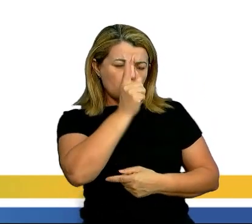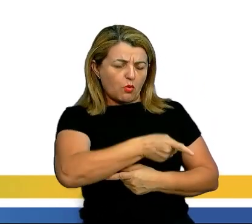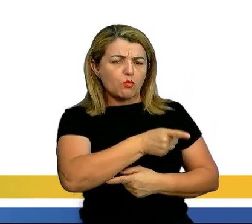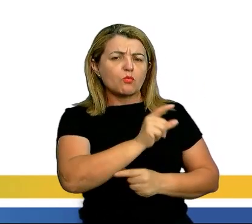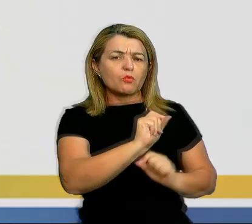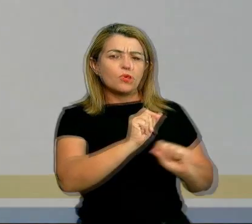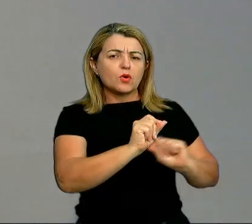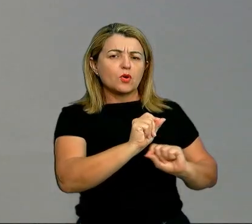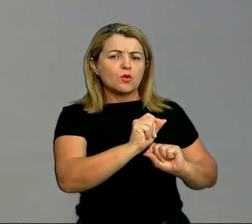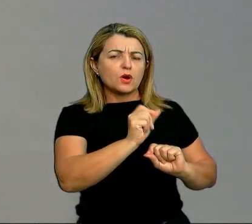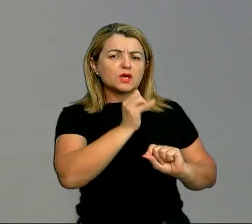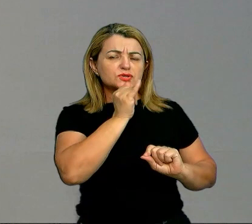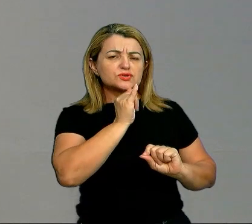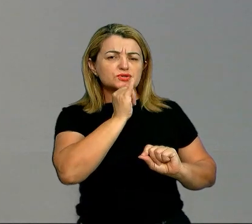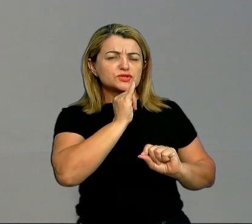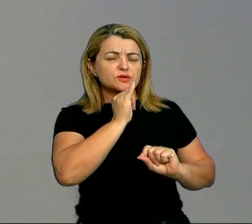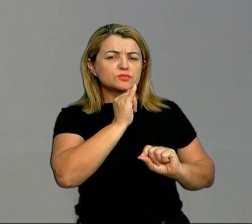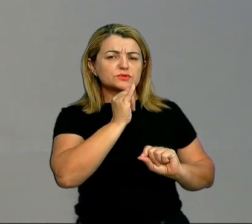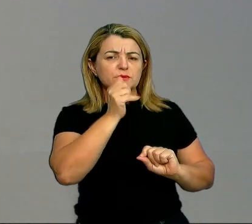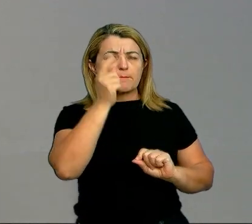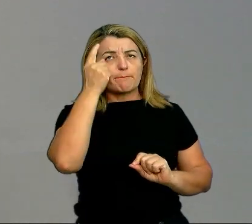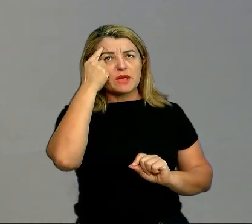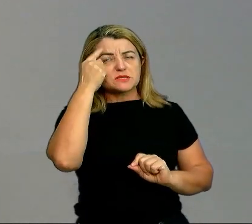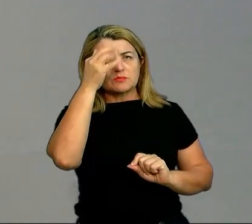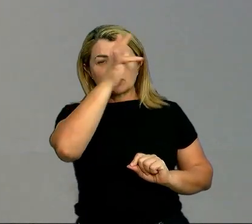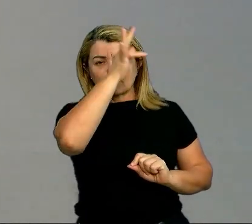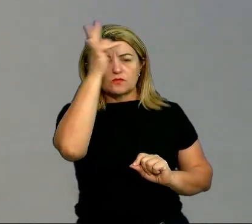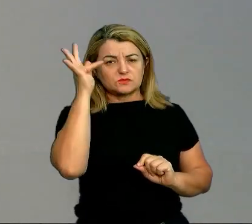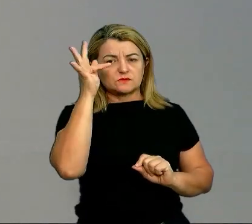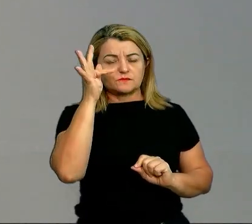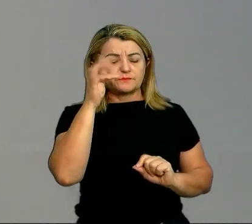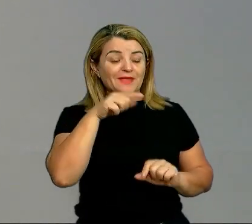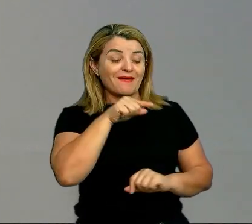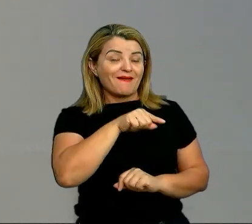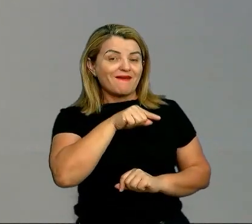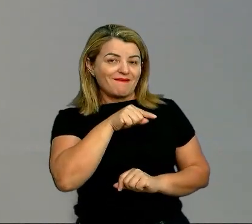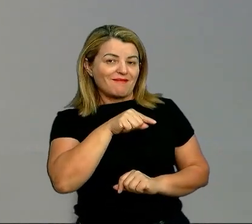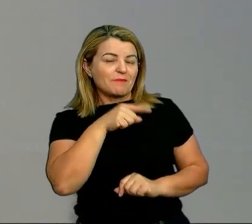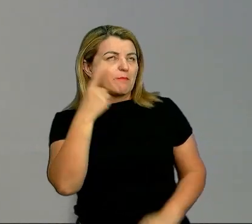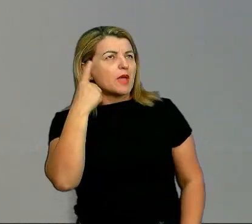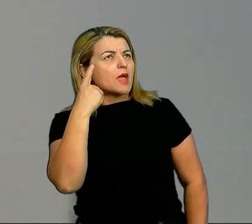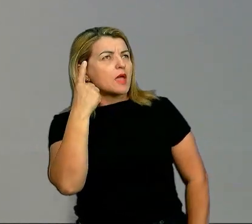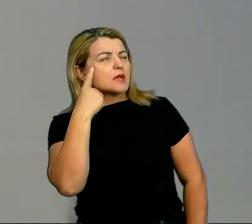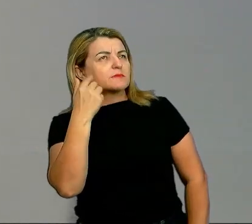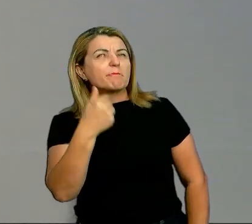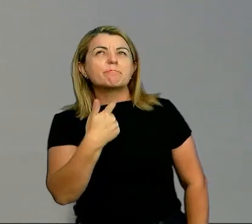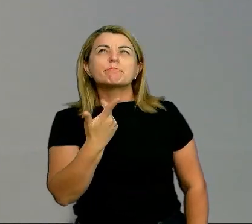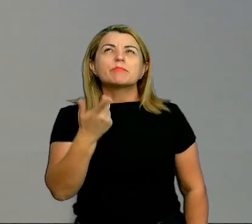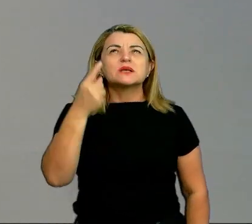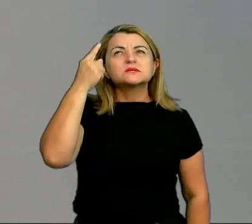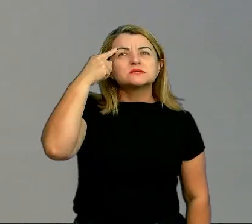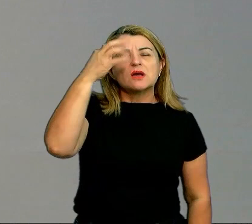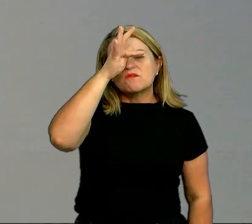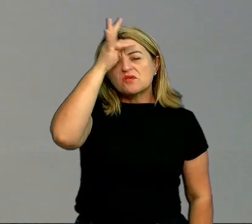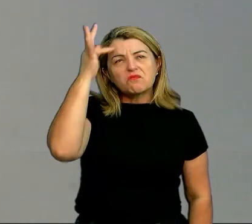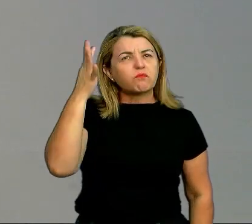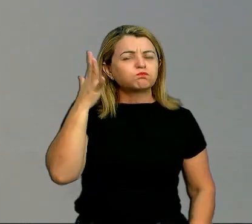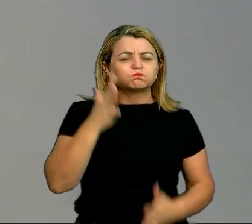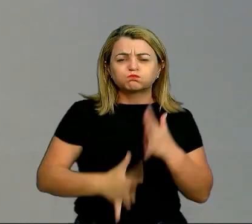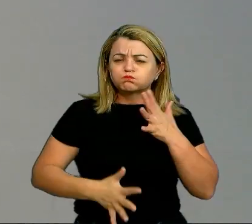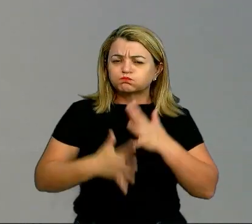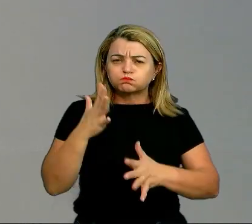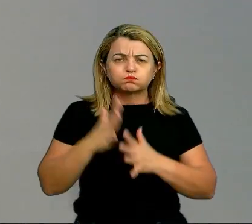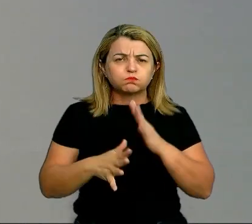tipo de pensamento filosófico, quer dizer, ele acha que pensar de maneira filosófica complica demais a vida. Ficar